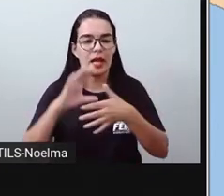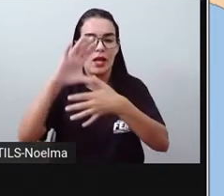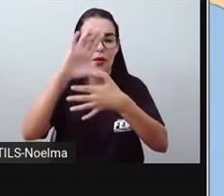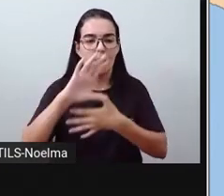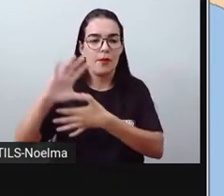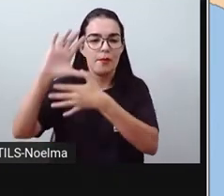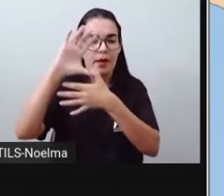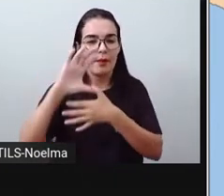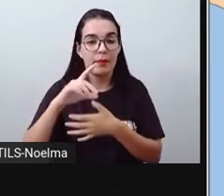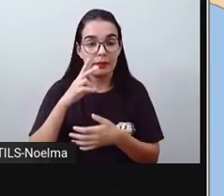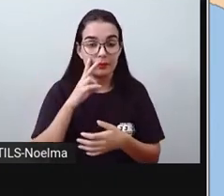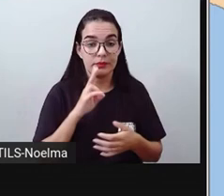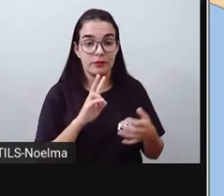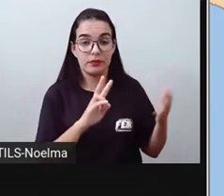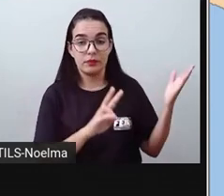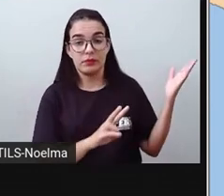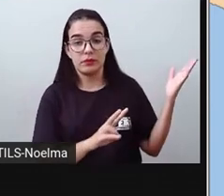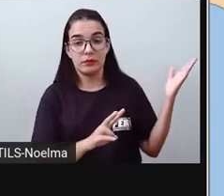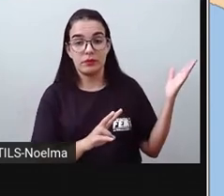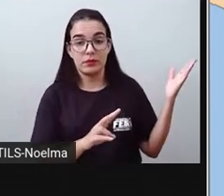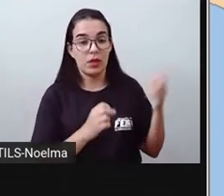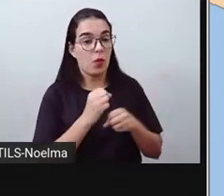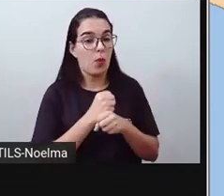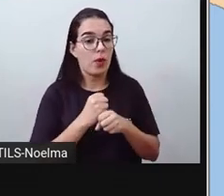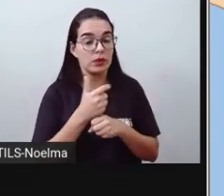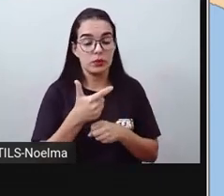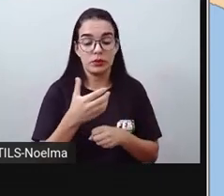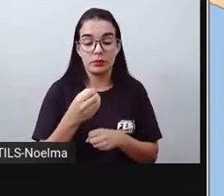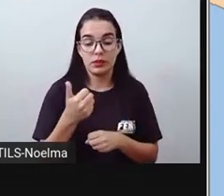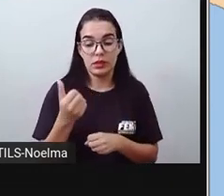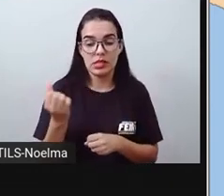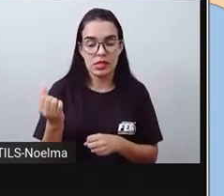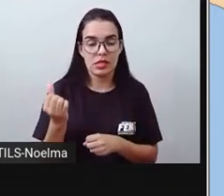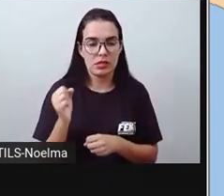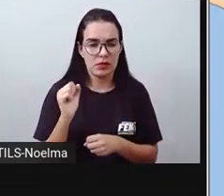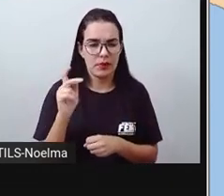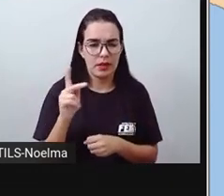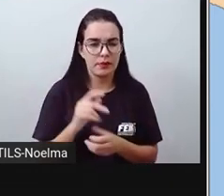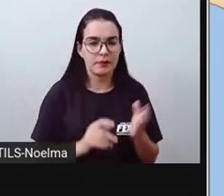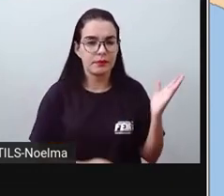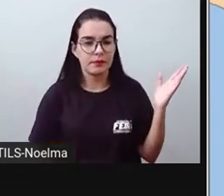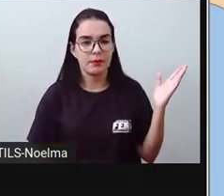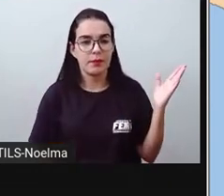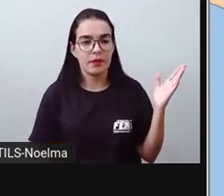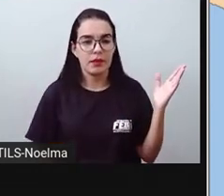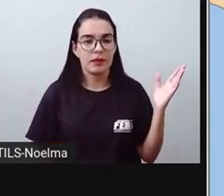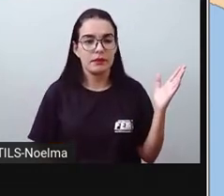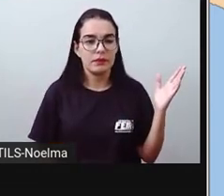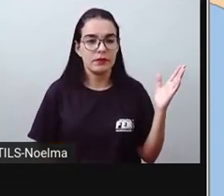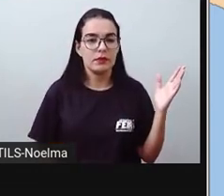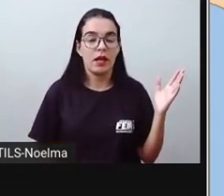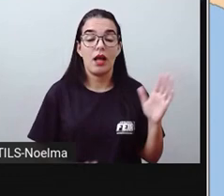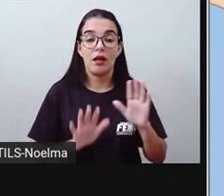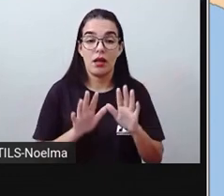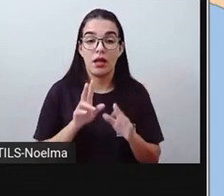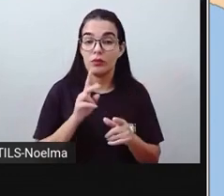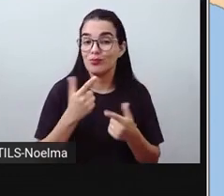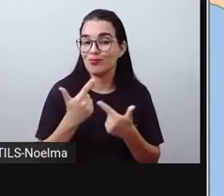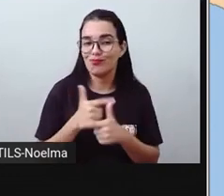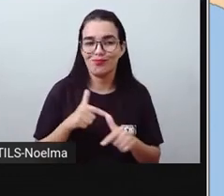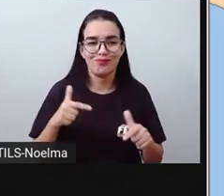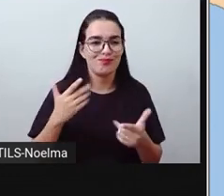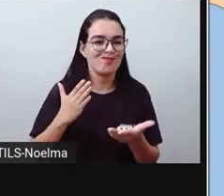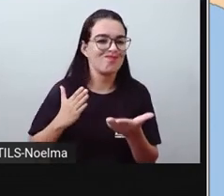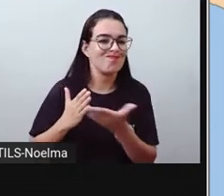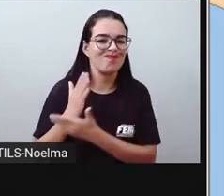a rede ferroviária do Brasil, isso em 2016. Mas observando que não houveram aí avanços que